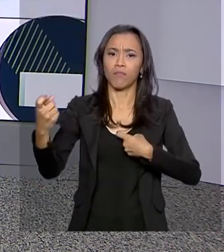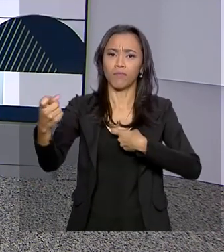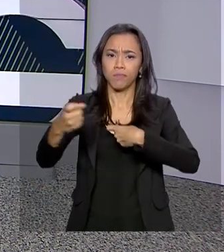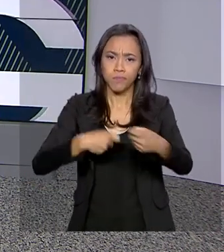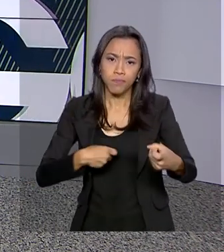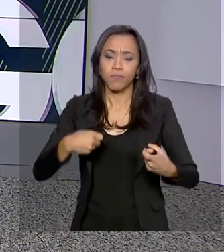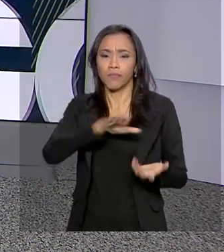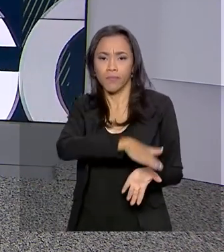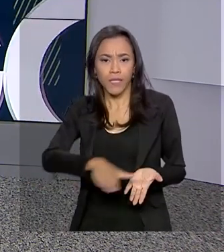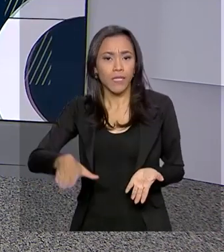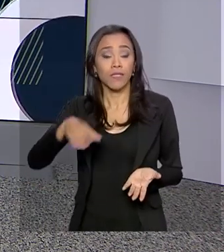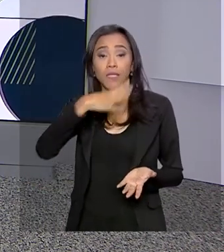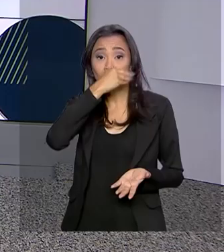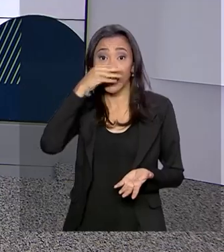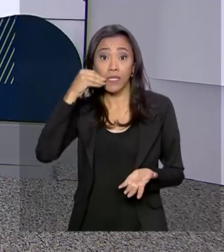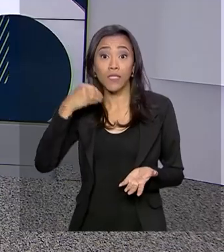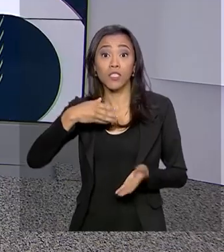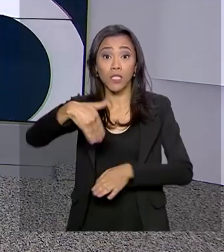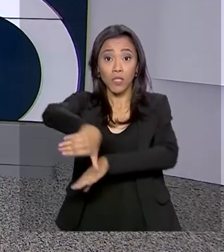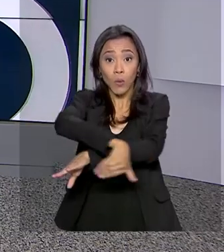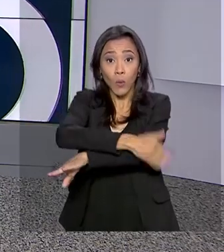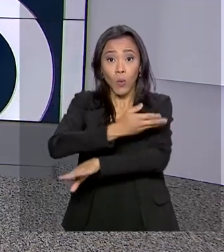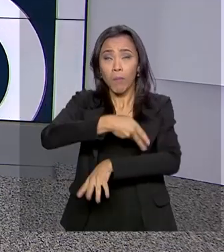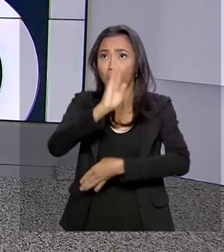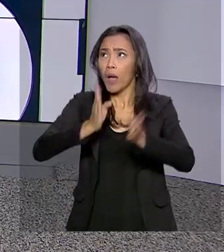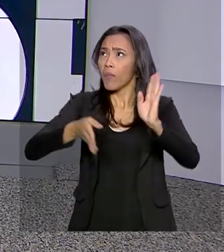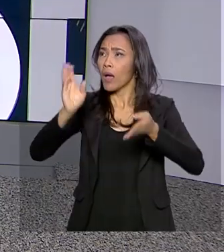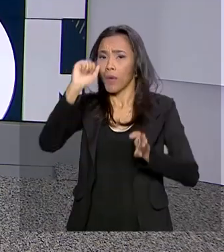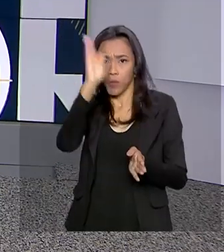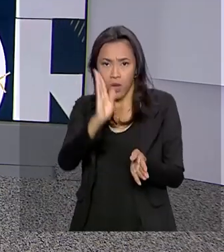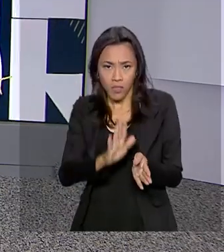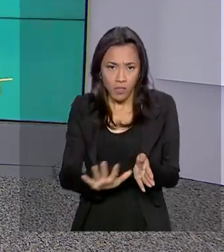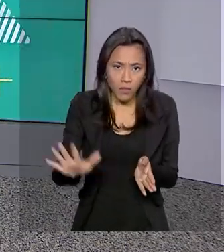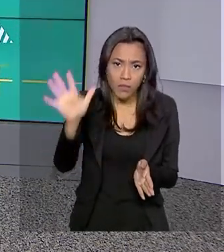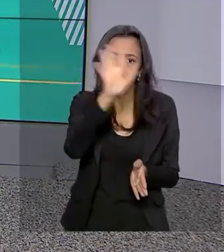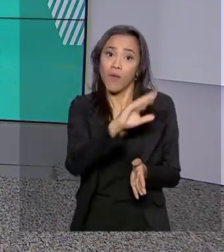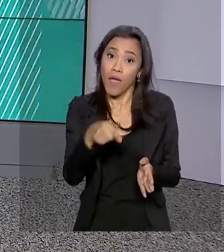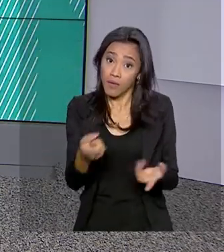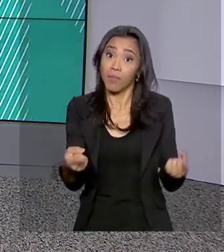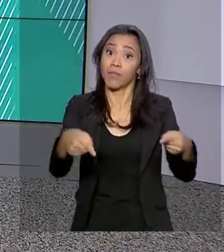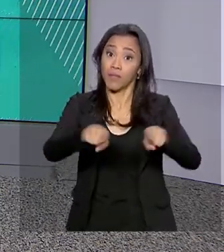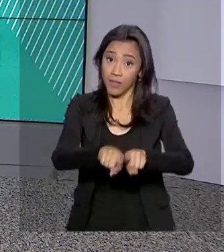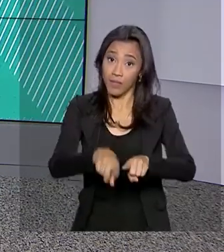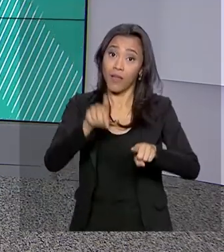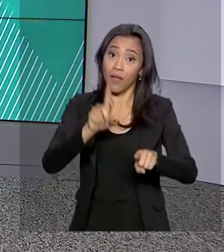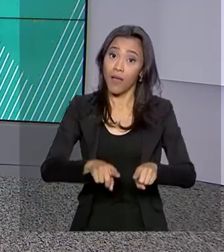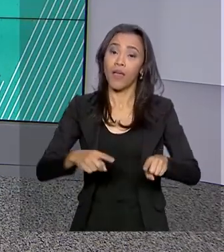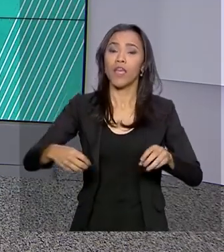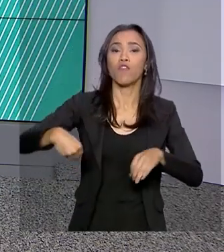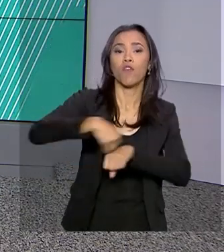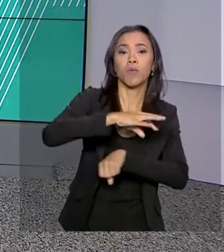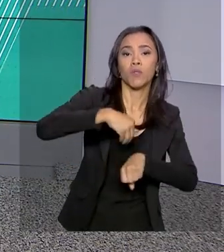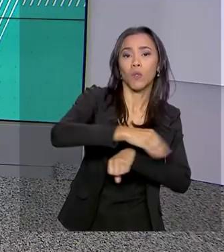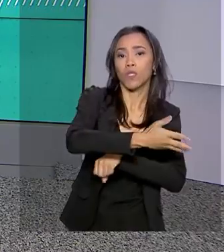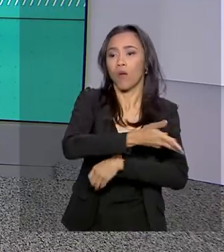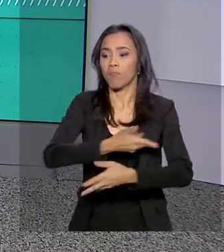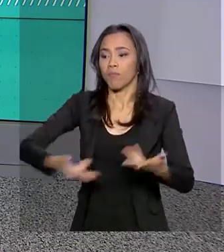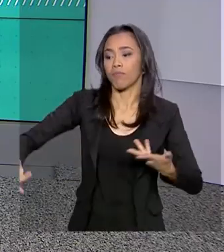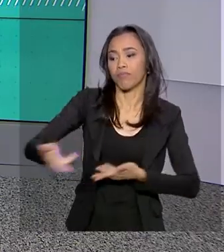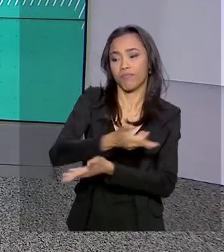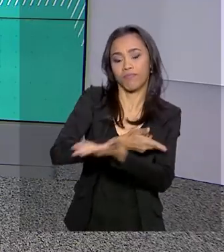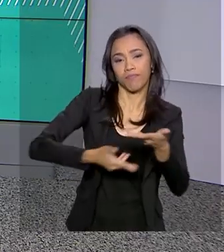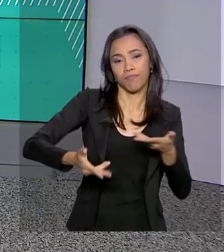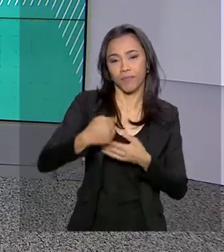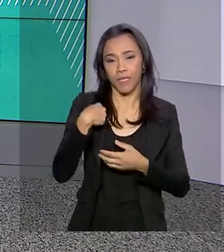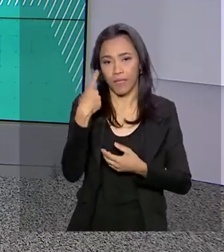e adolescentes nas estradas brasileiras. A parceria também pretende promover o intercâmbio de informação nas áreas de